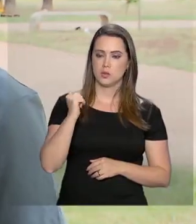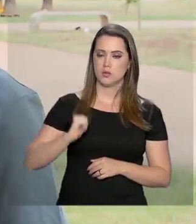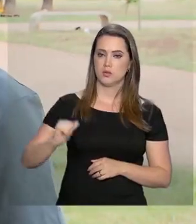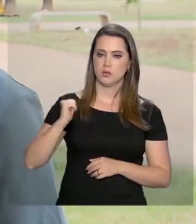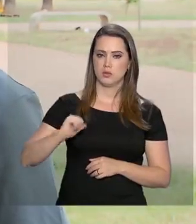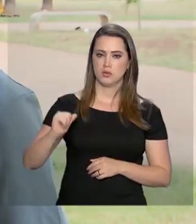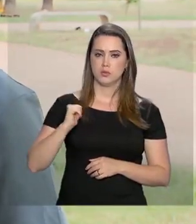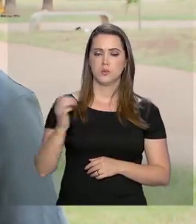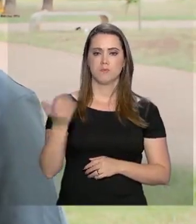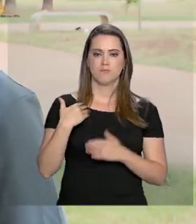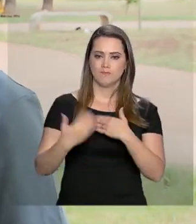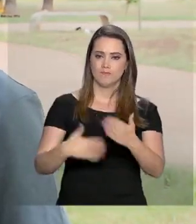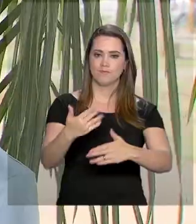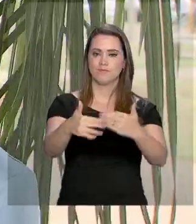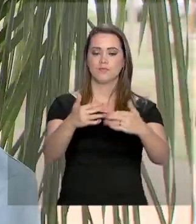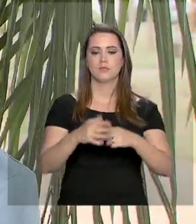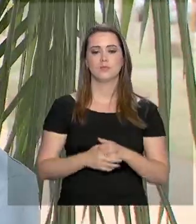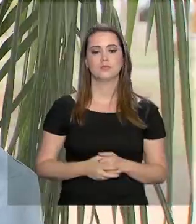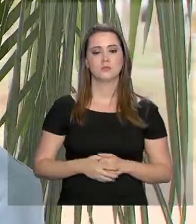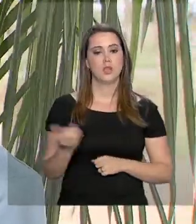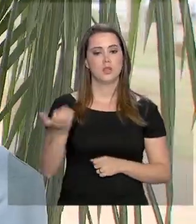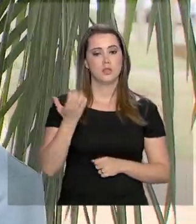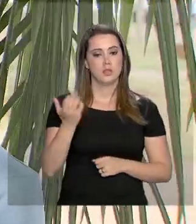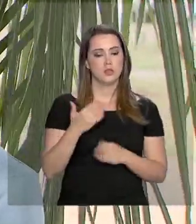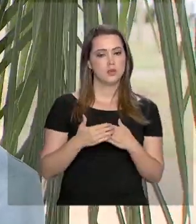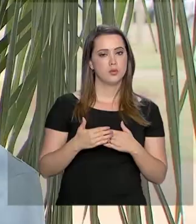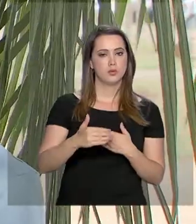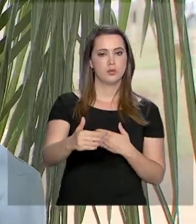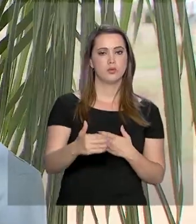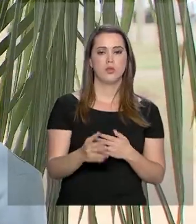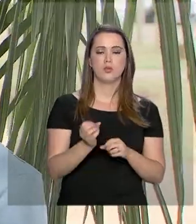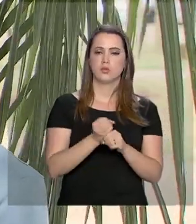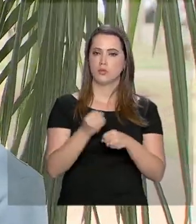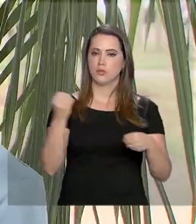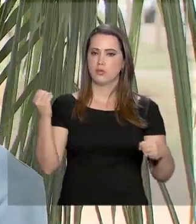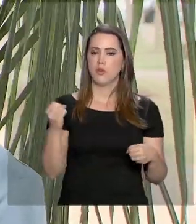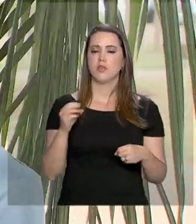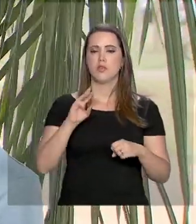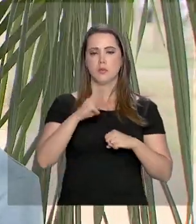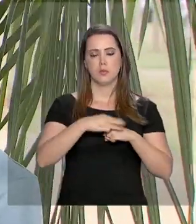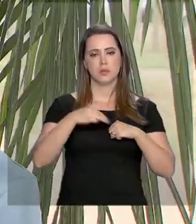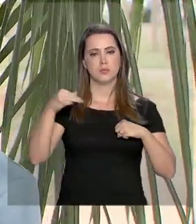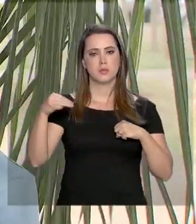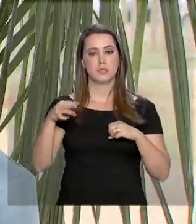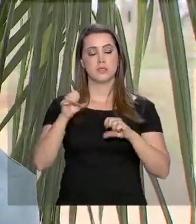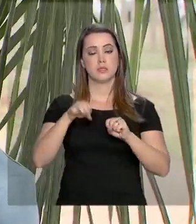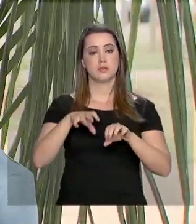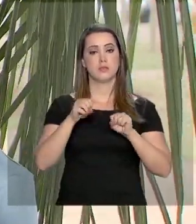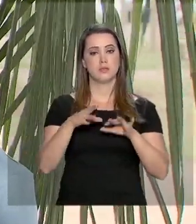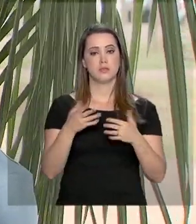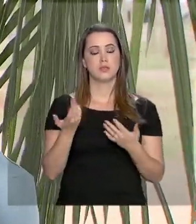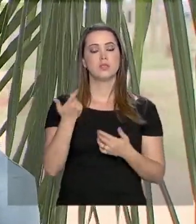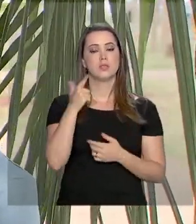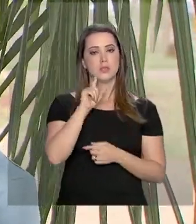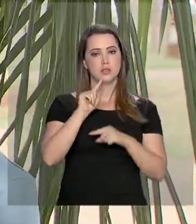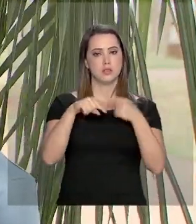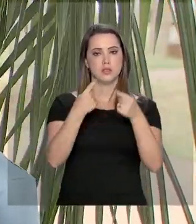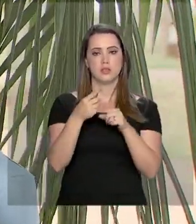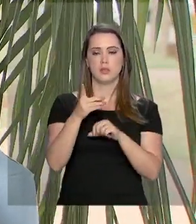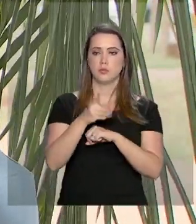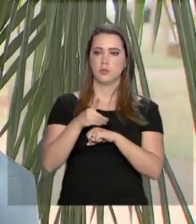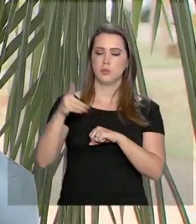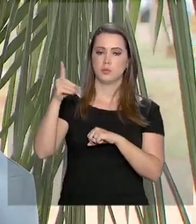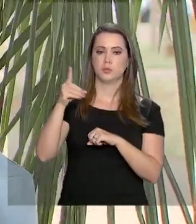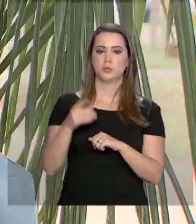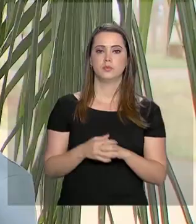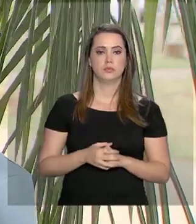pretende não parar na graduação. Eu pretendo me formar, seguir, fazer o meu mestrado em educação e possivelmente um doutorado.